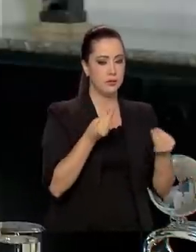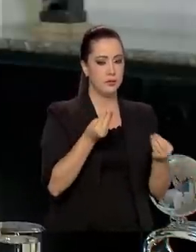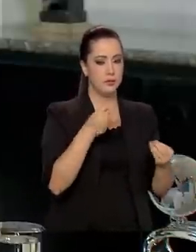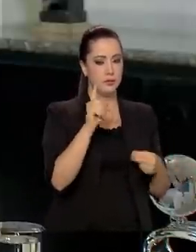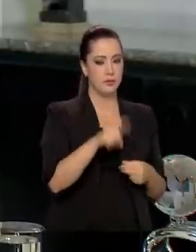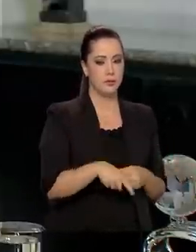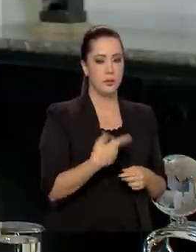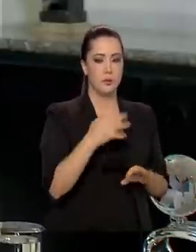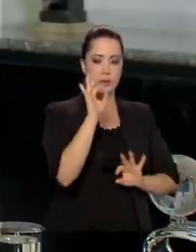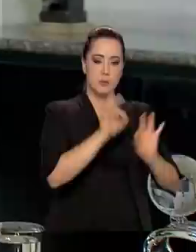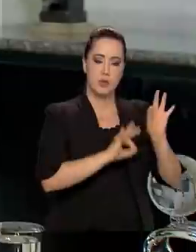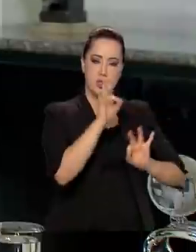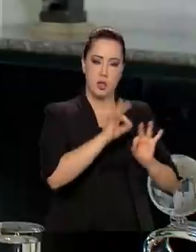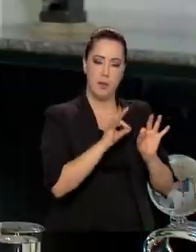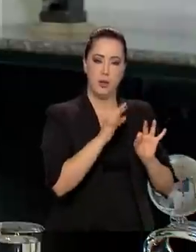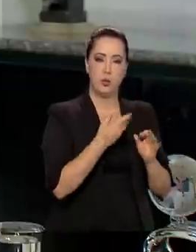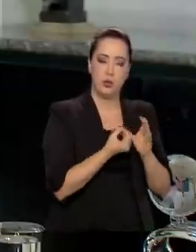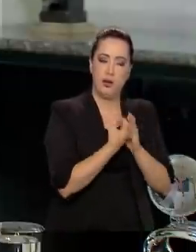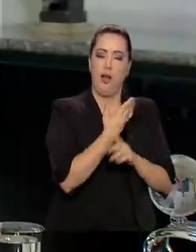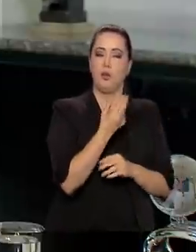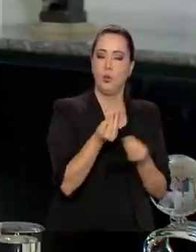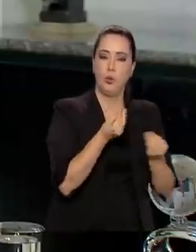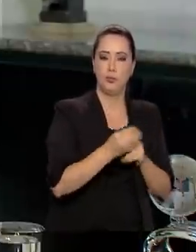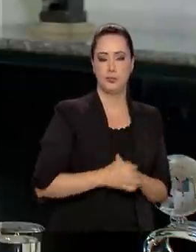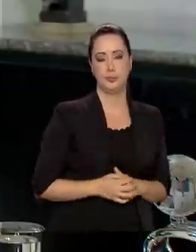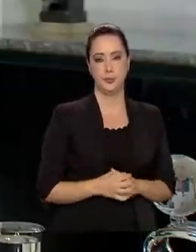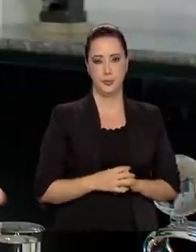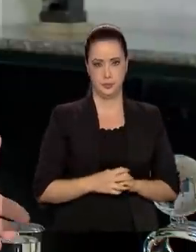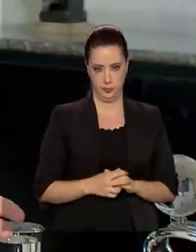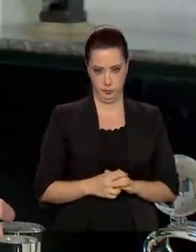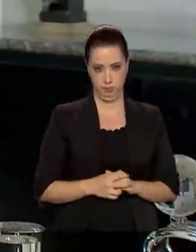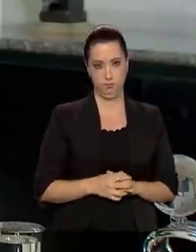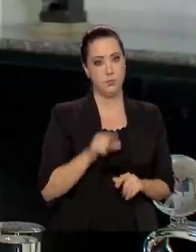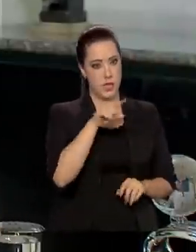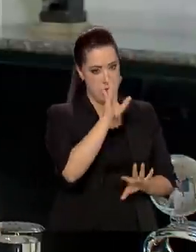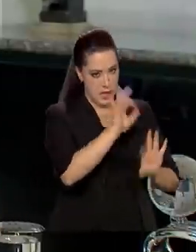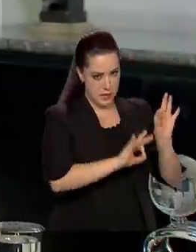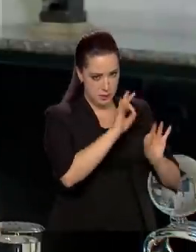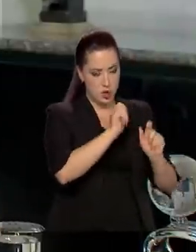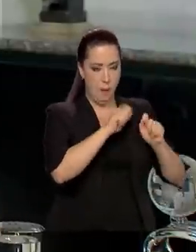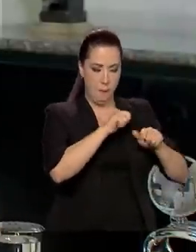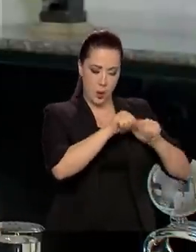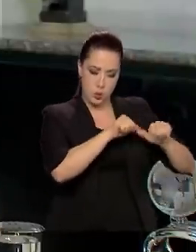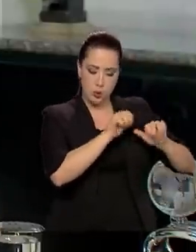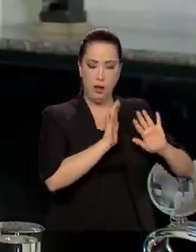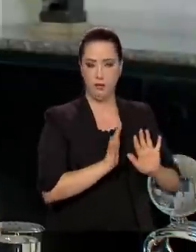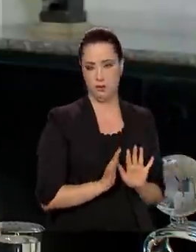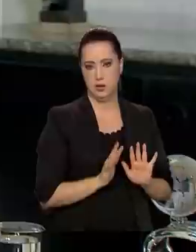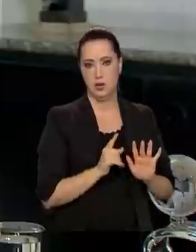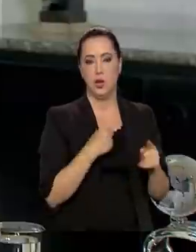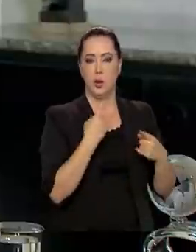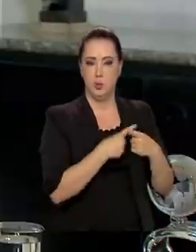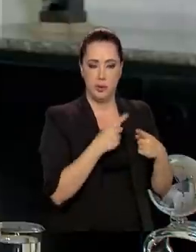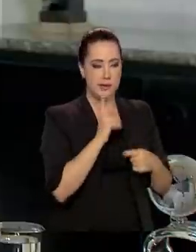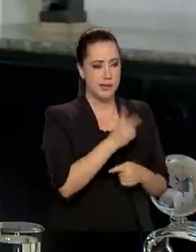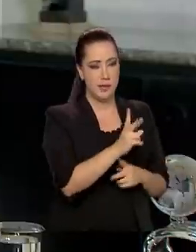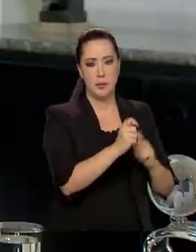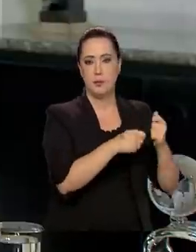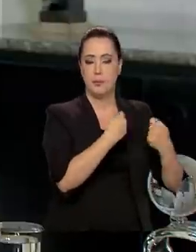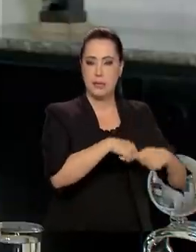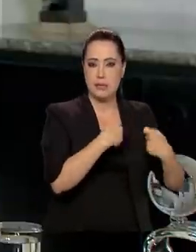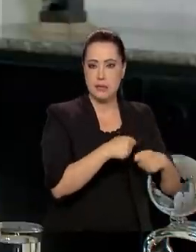esse plano. Esse plano, ele é mutável. Ele vai sendo adaptado o tempo todo,